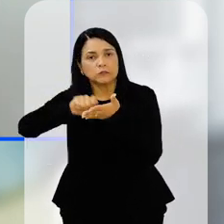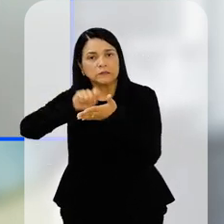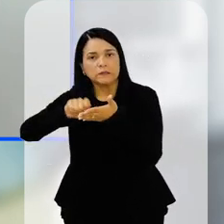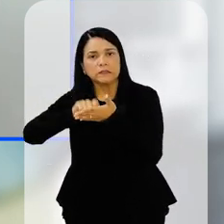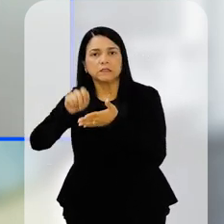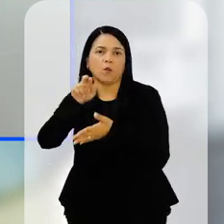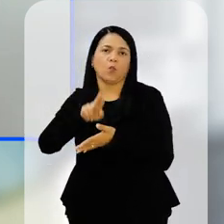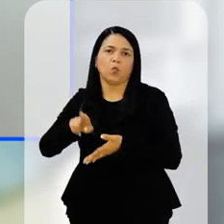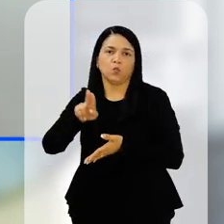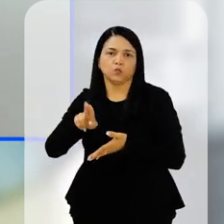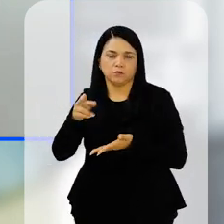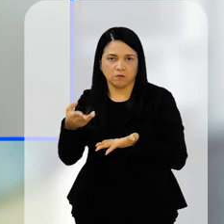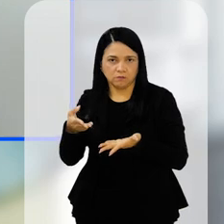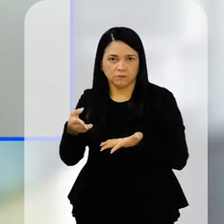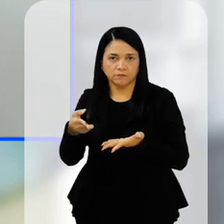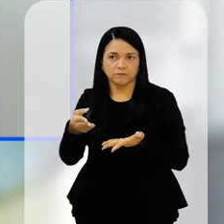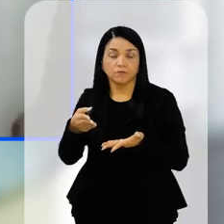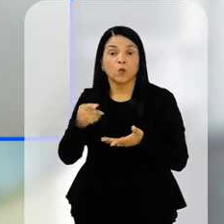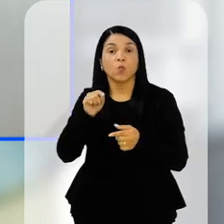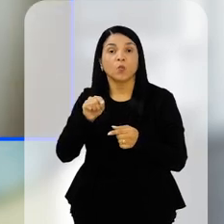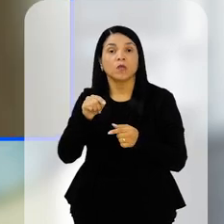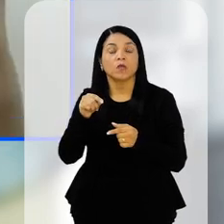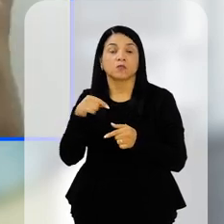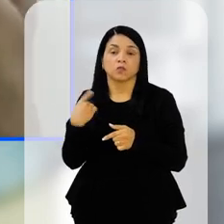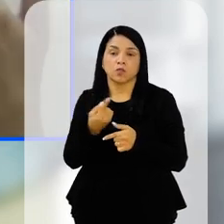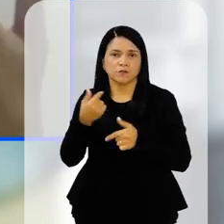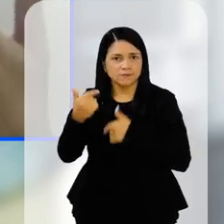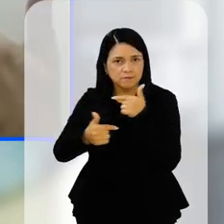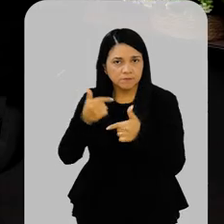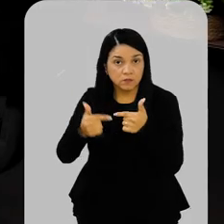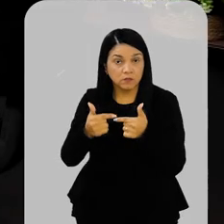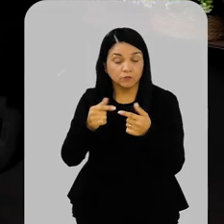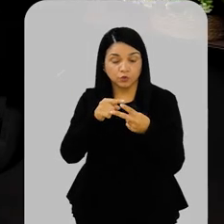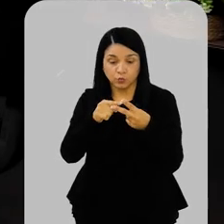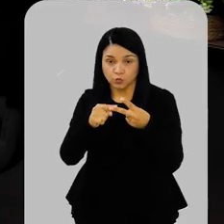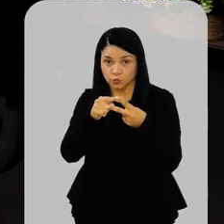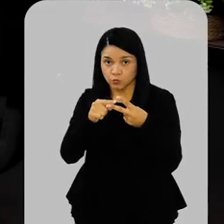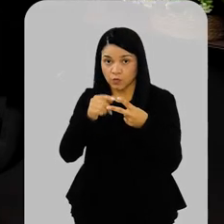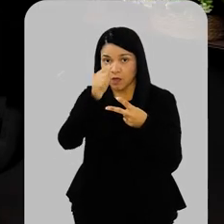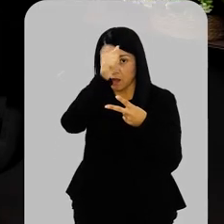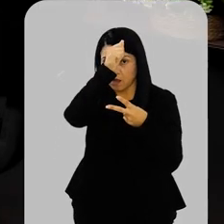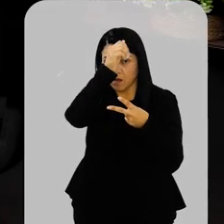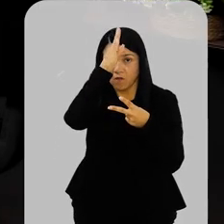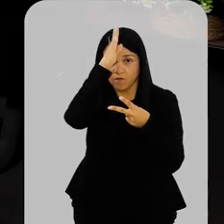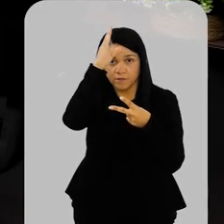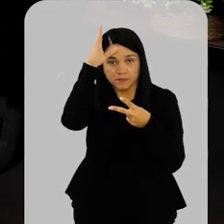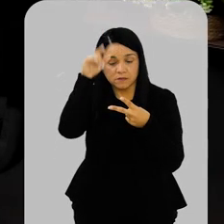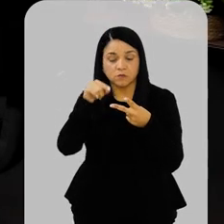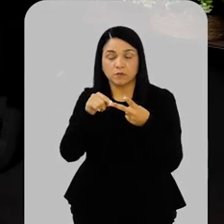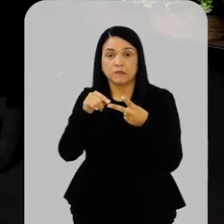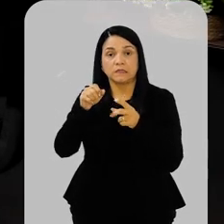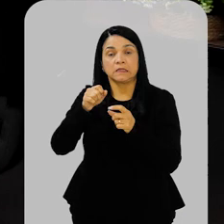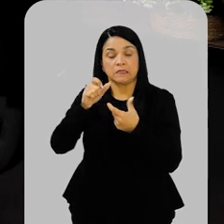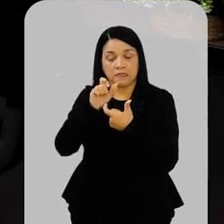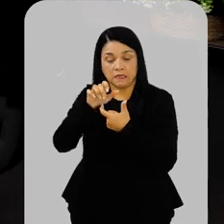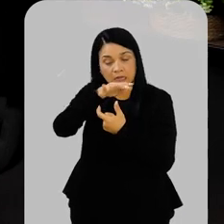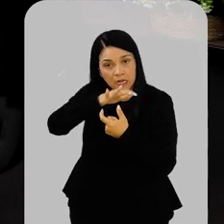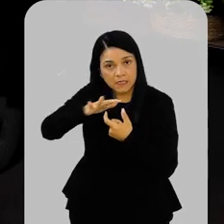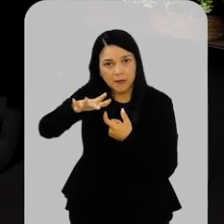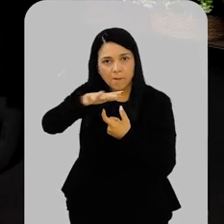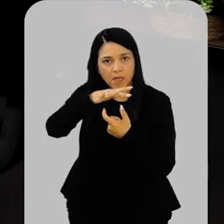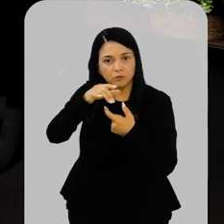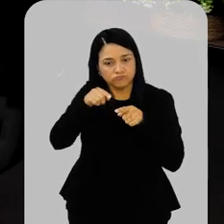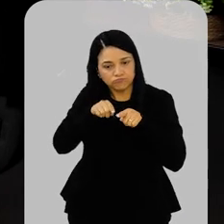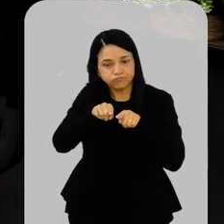Então, o que a gente trabalha é porque, apesar de serem duas coisas, alfabetização e letramento, elas andam juntas,